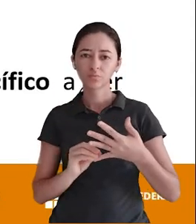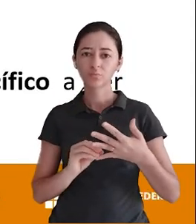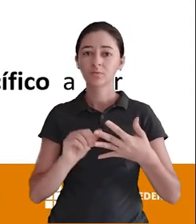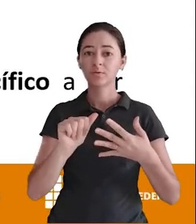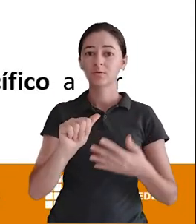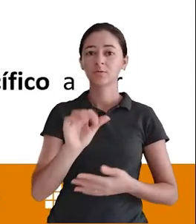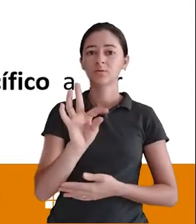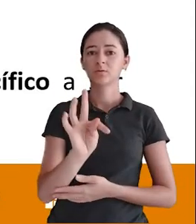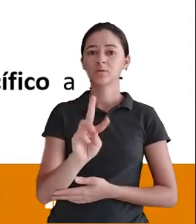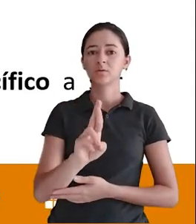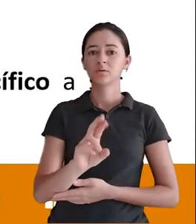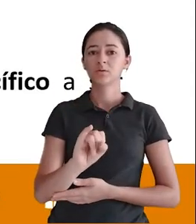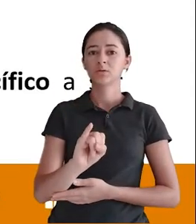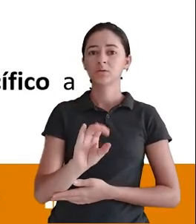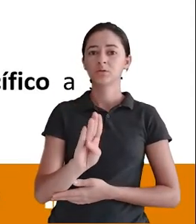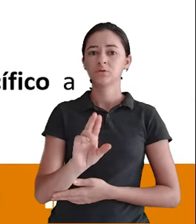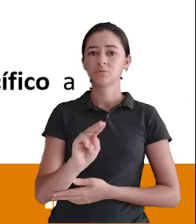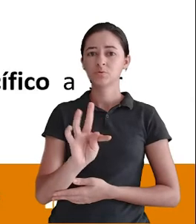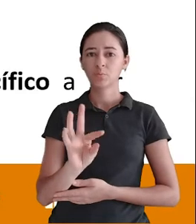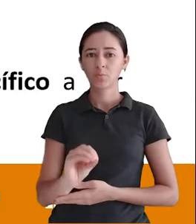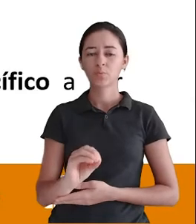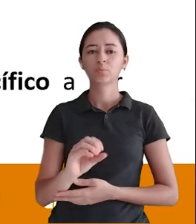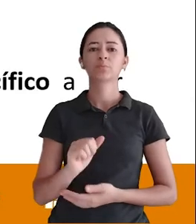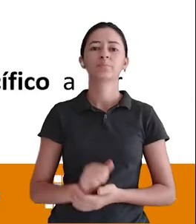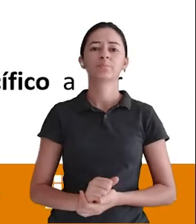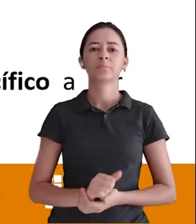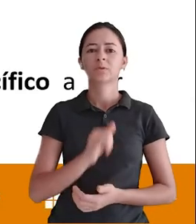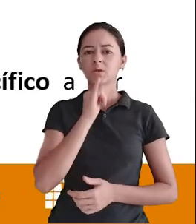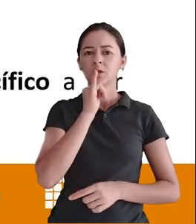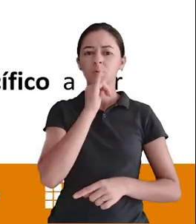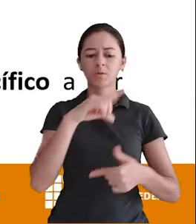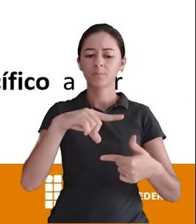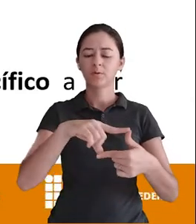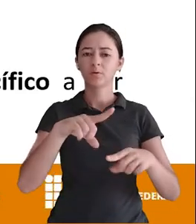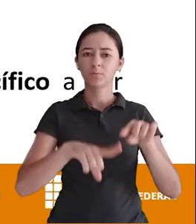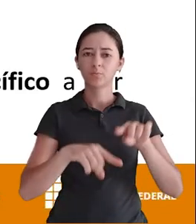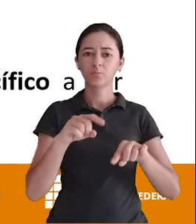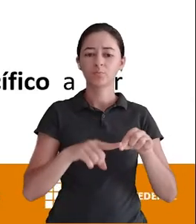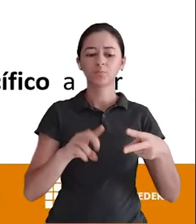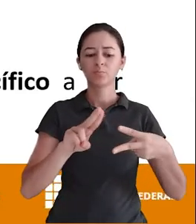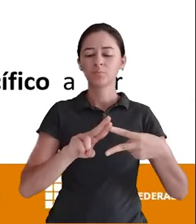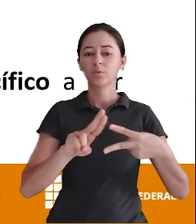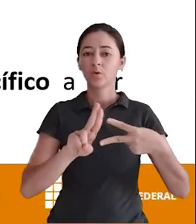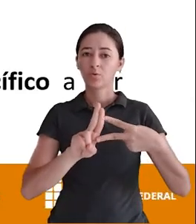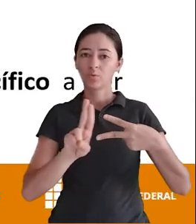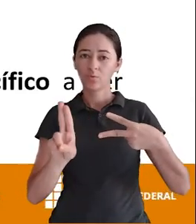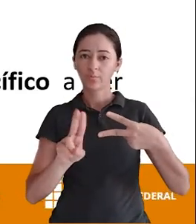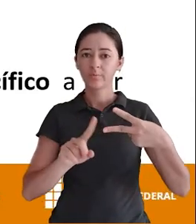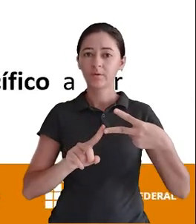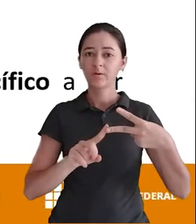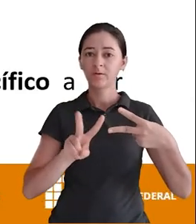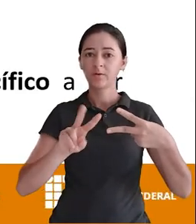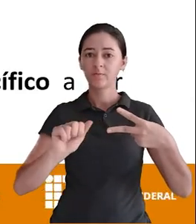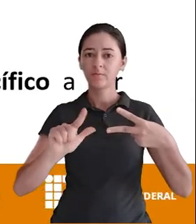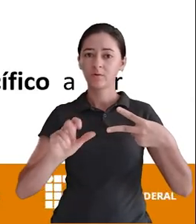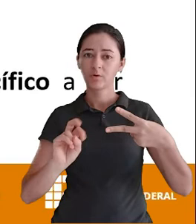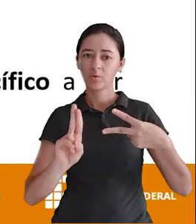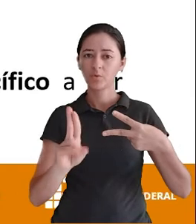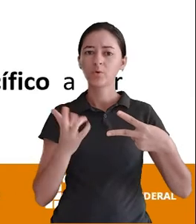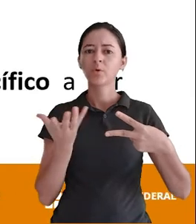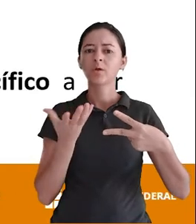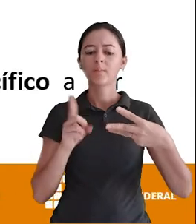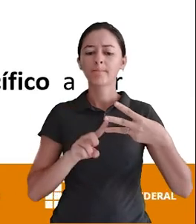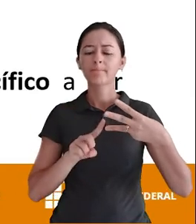isso que eu tenho uma tabela chamada produto no meu banco de dados Essa tabela produto tem dois atributos O nome e o valor Só que eu quero adicionar mais